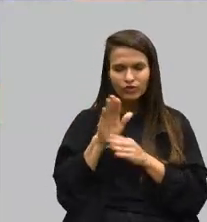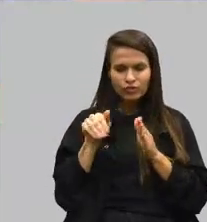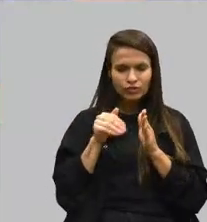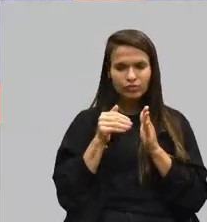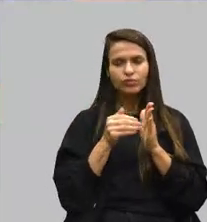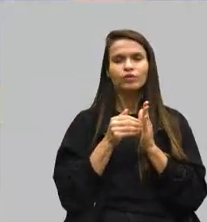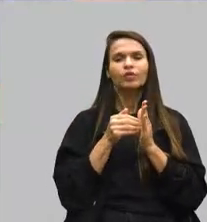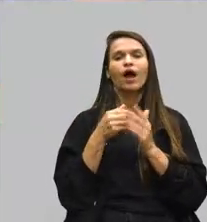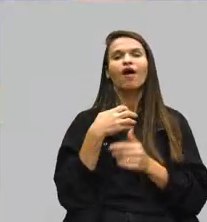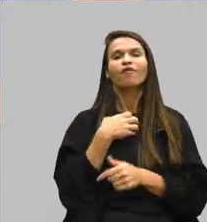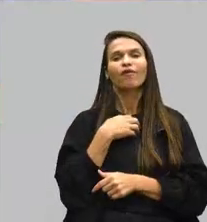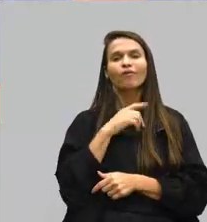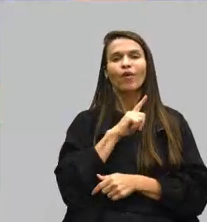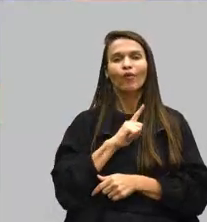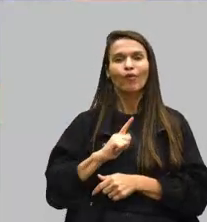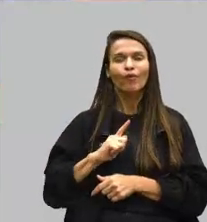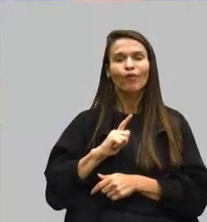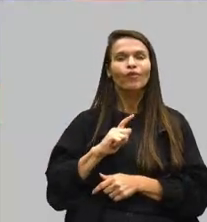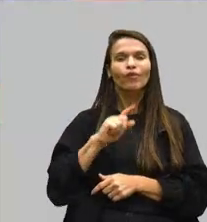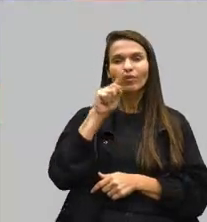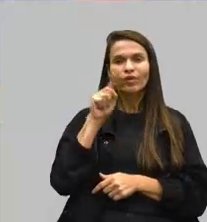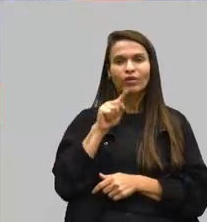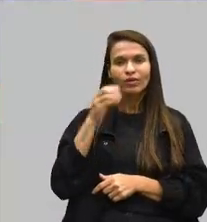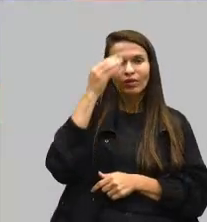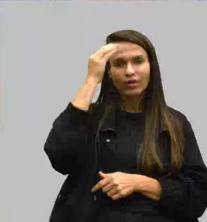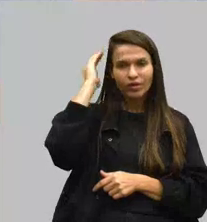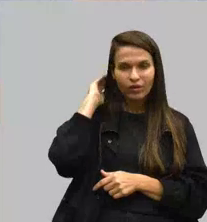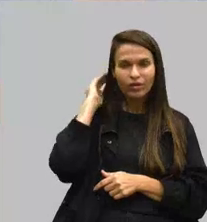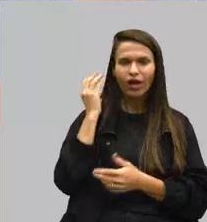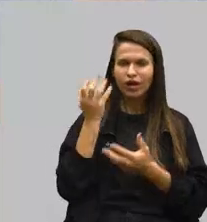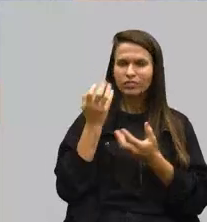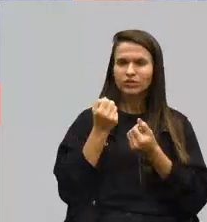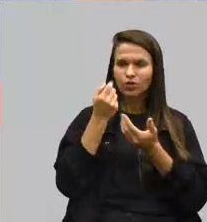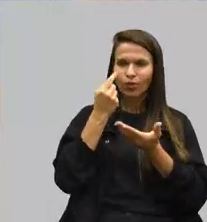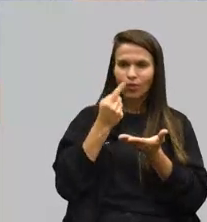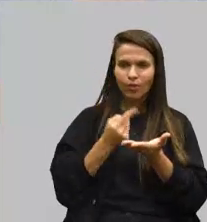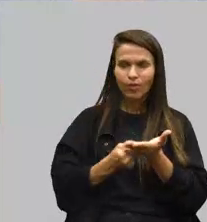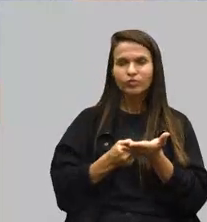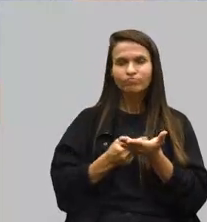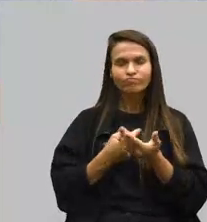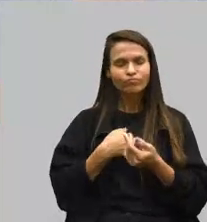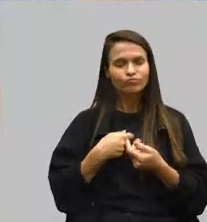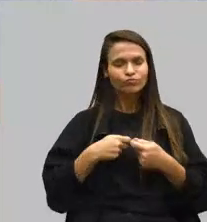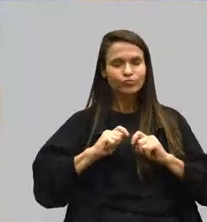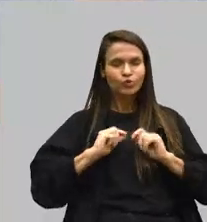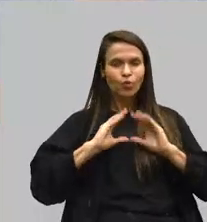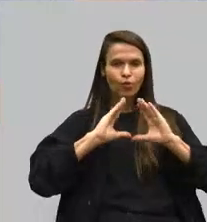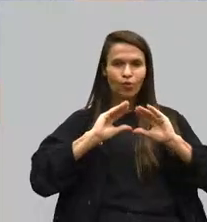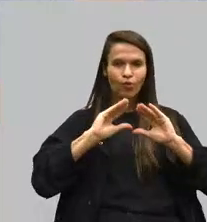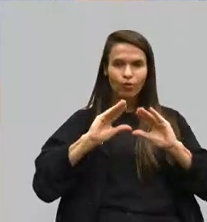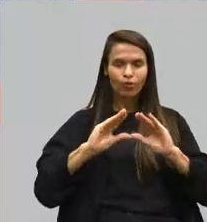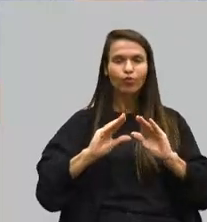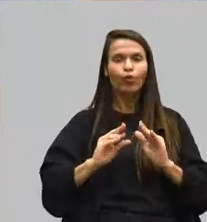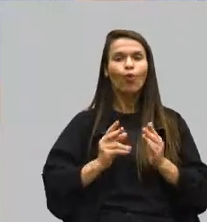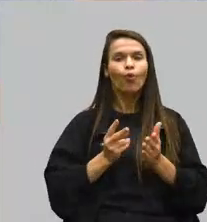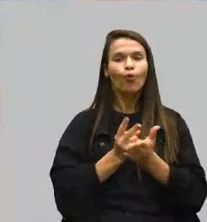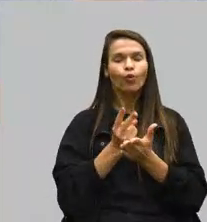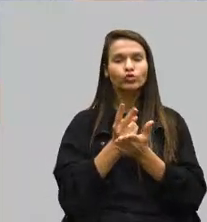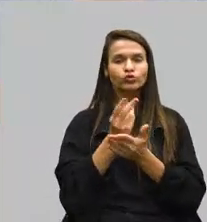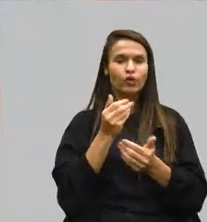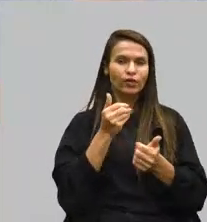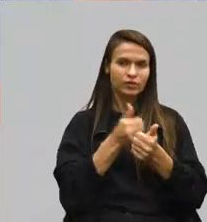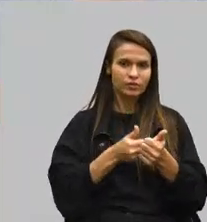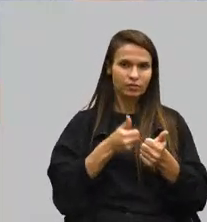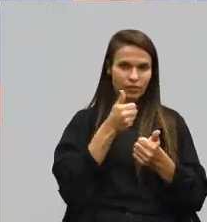forma como o governo Zema acolheu a demanda daqueles produtores nos deixou com muito conforto para seguir nessa batalha. E,